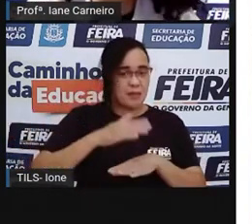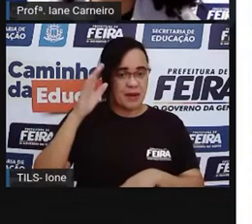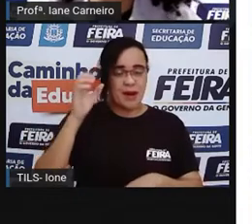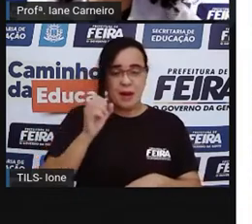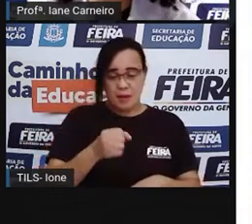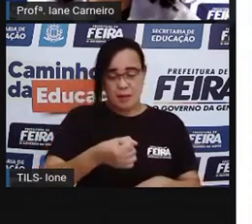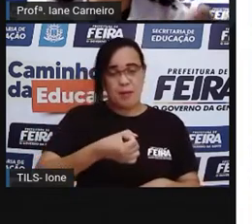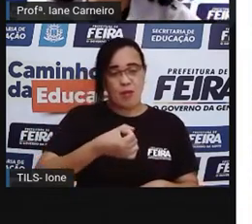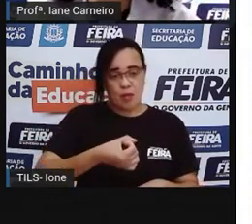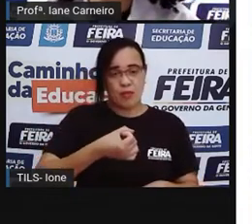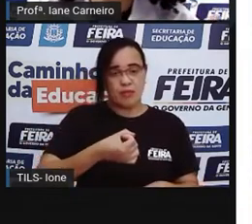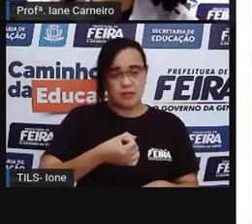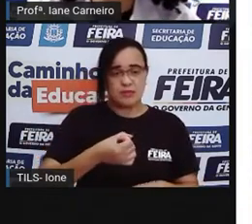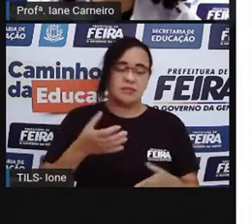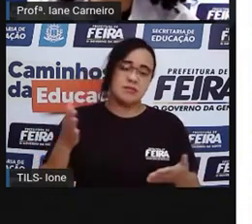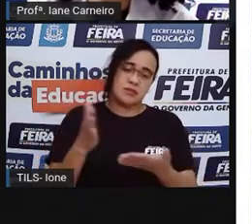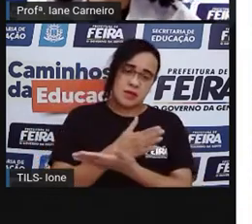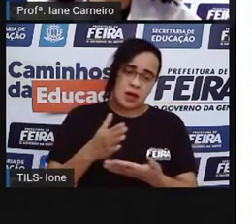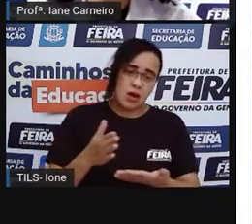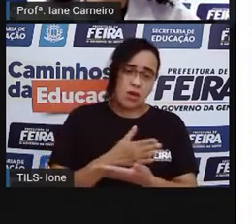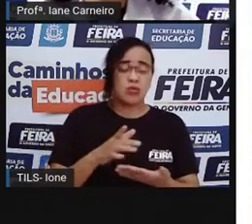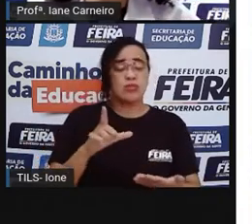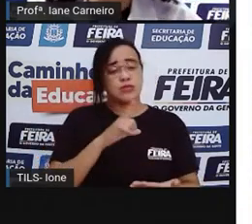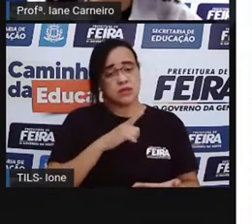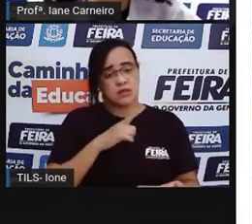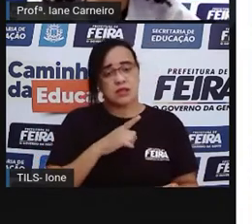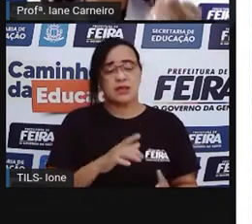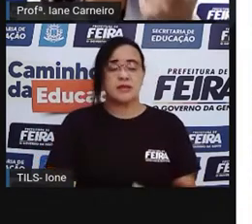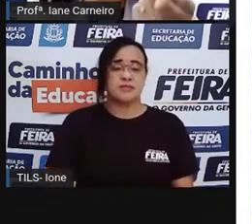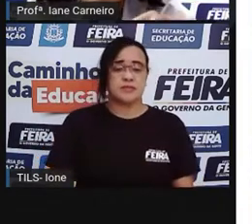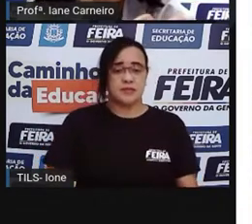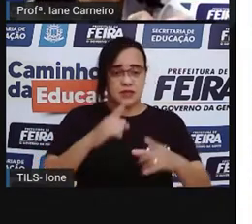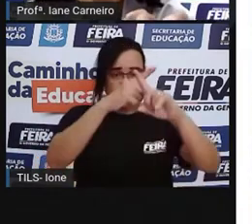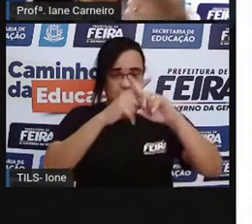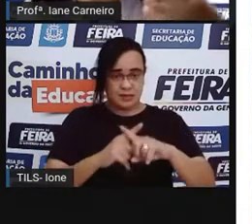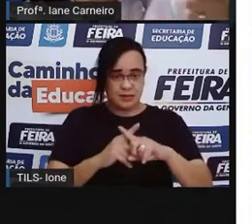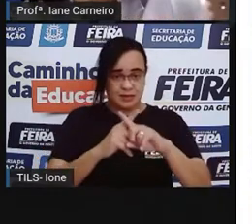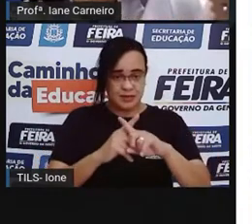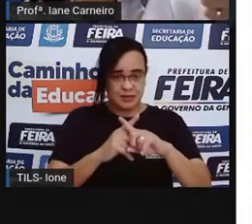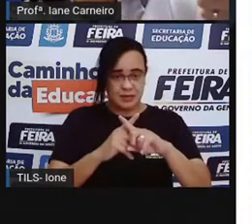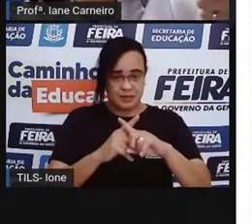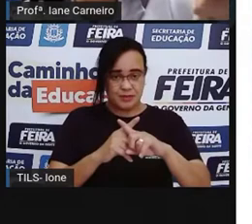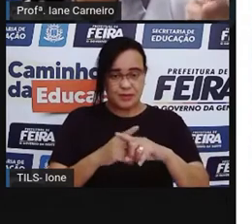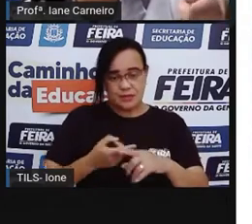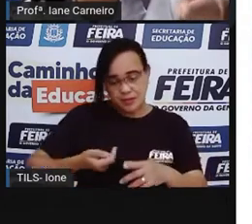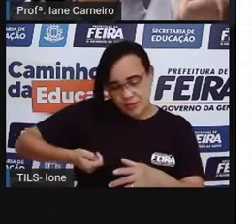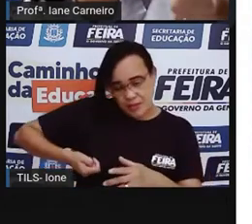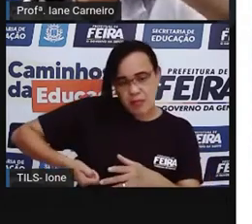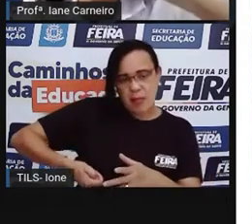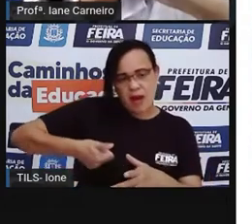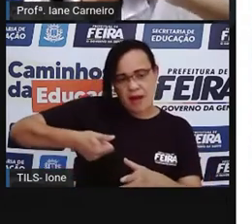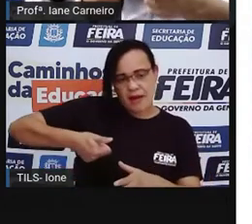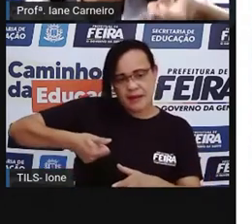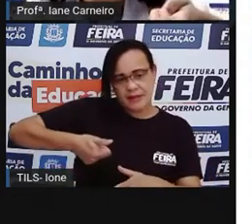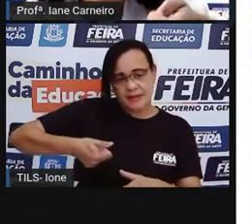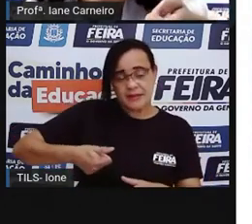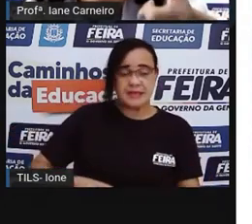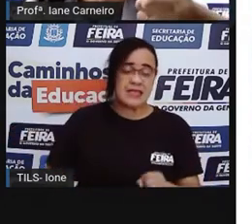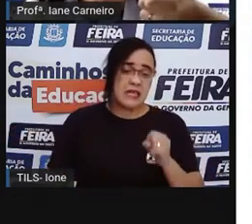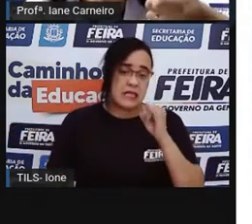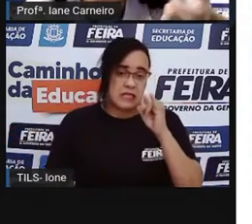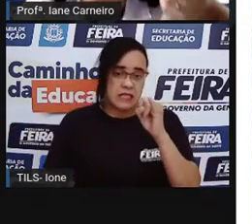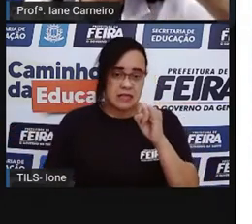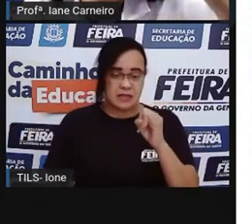alguns desafios da bolinha de gude, que é assim. Se a bolinha que você jogou, der o peteleco assim com o dedo, Se quando você